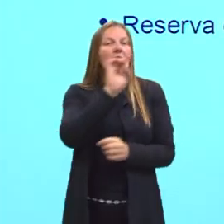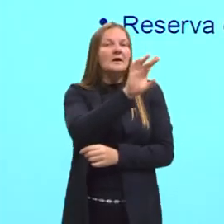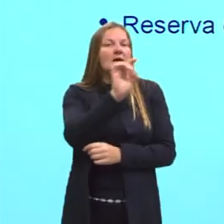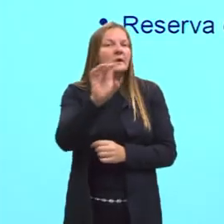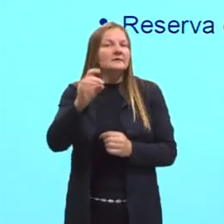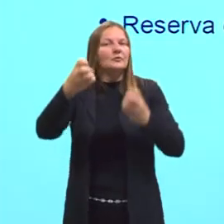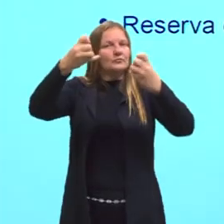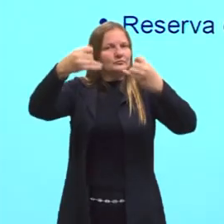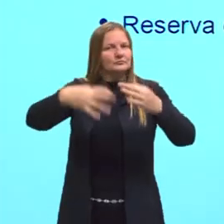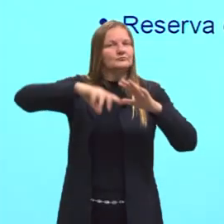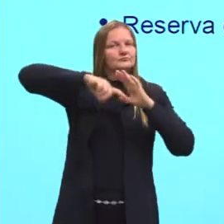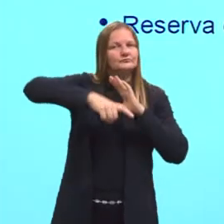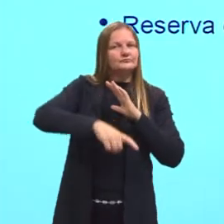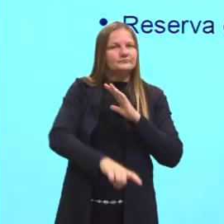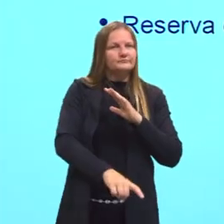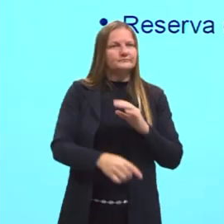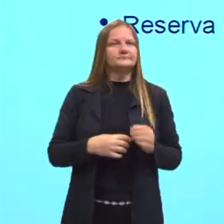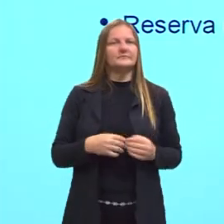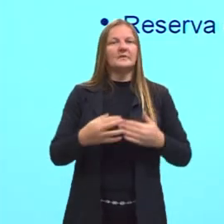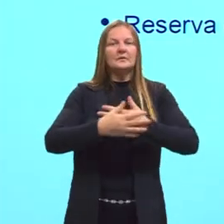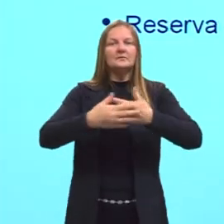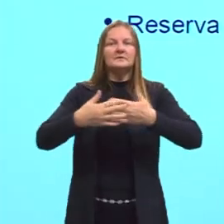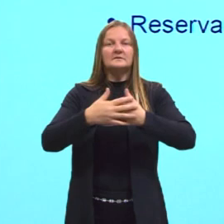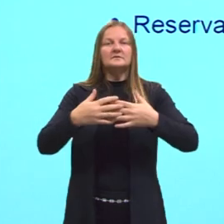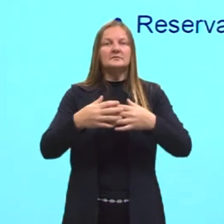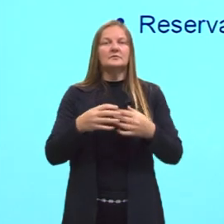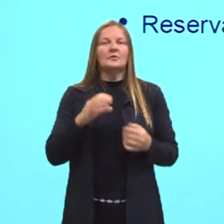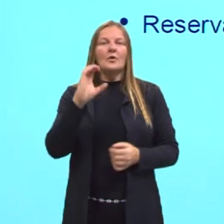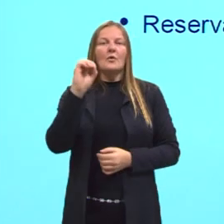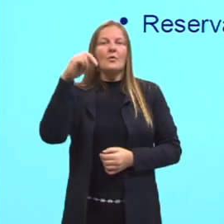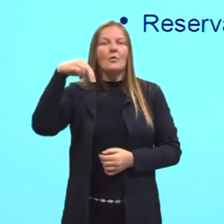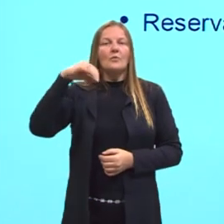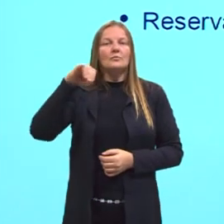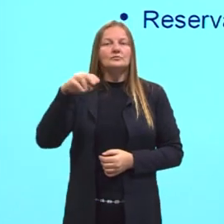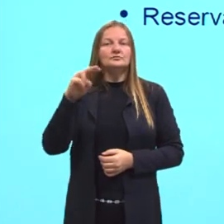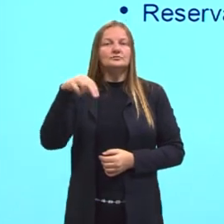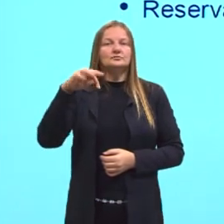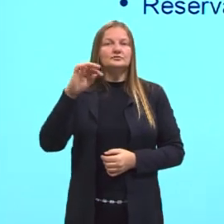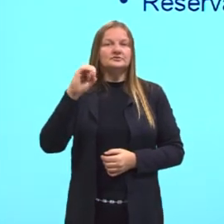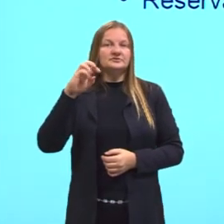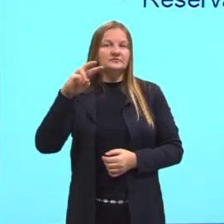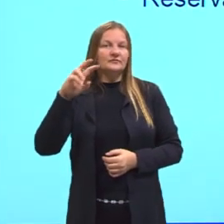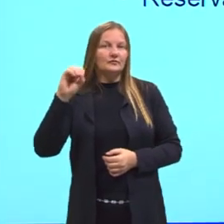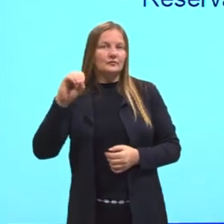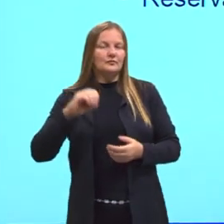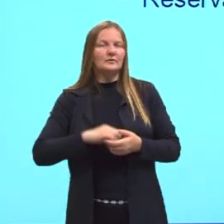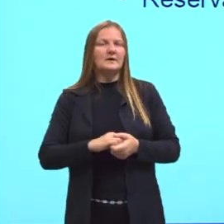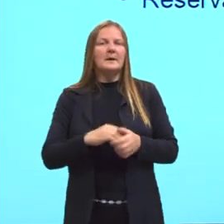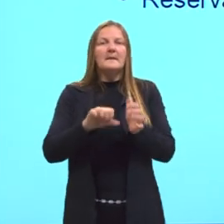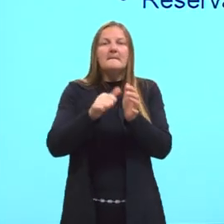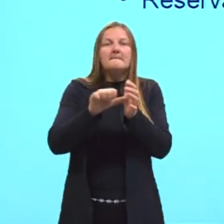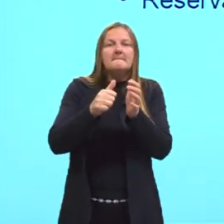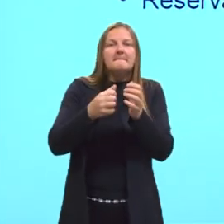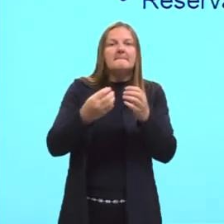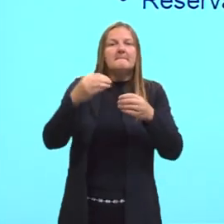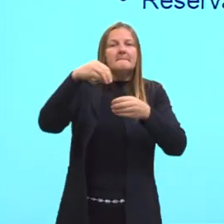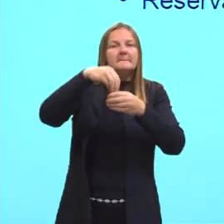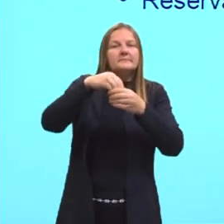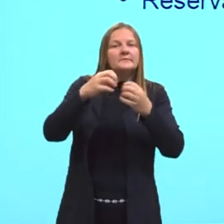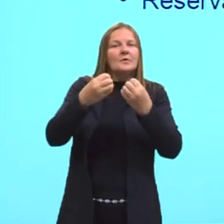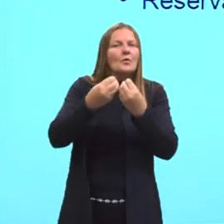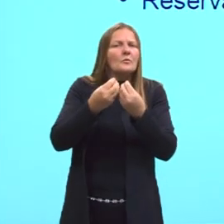No tecido conjuntivo, ele é o mais comum. Ele vai atuar no preenchimento